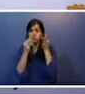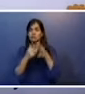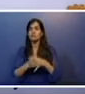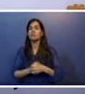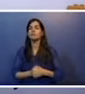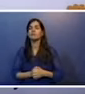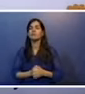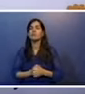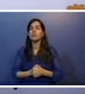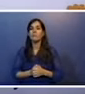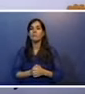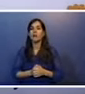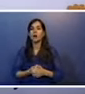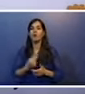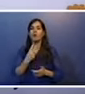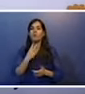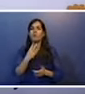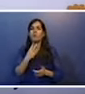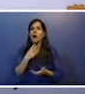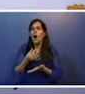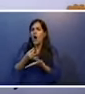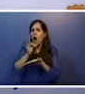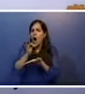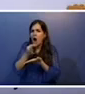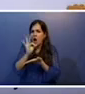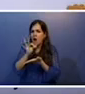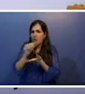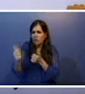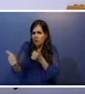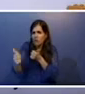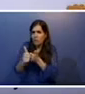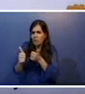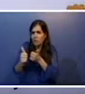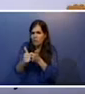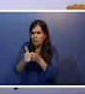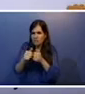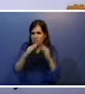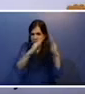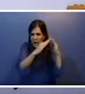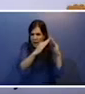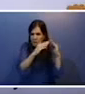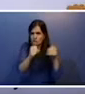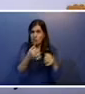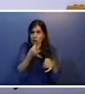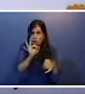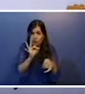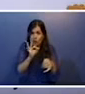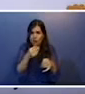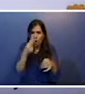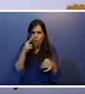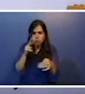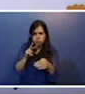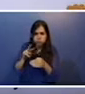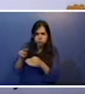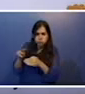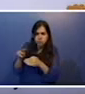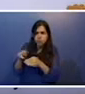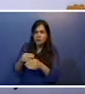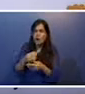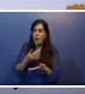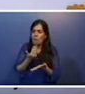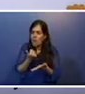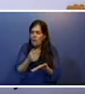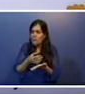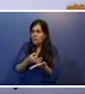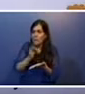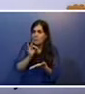Ocupado o café próximo, pelas pessoas que apreciam o incidente e agora, comendo e bebendo,